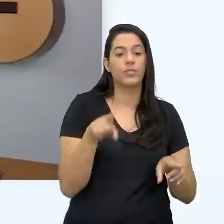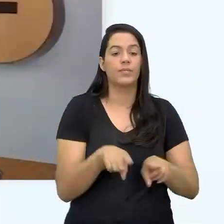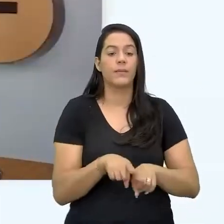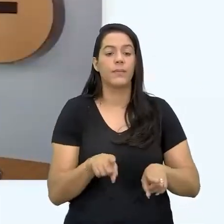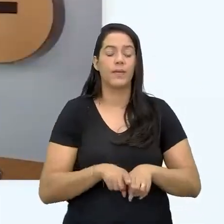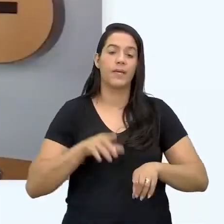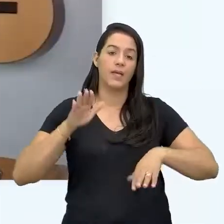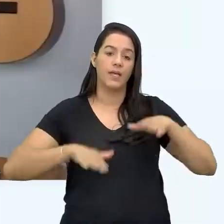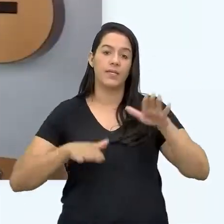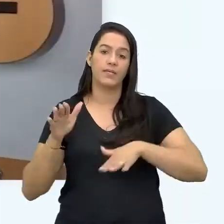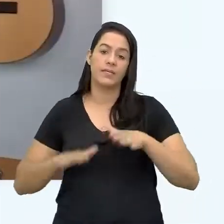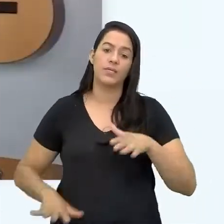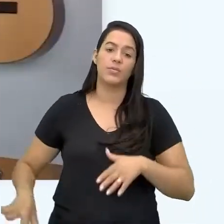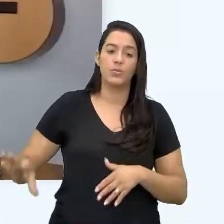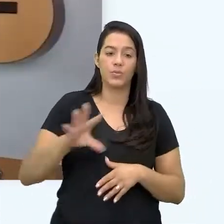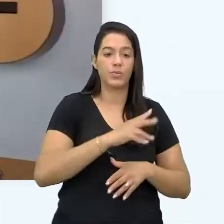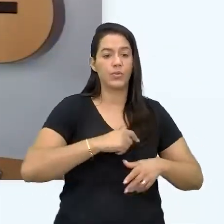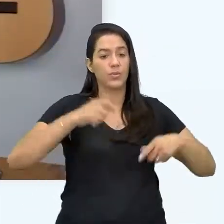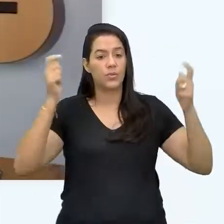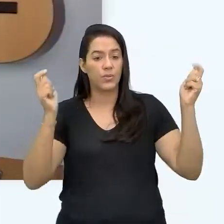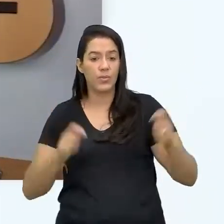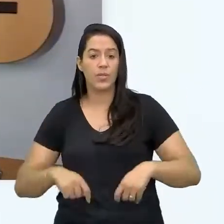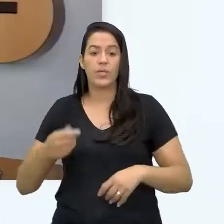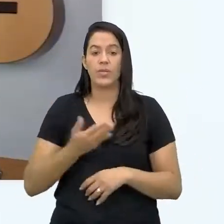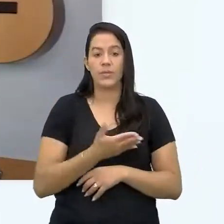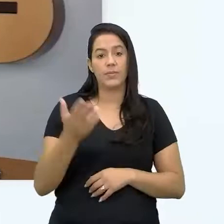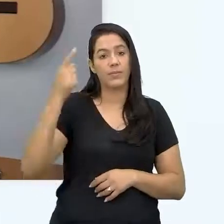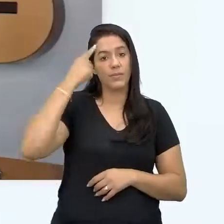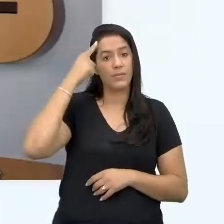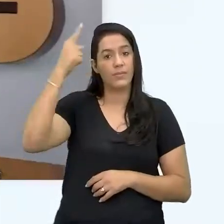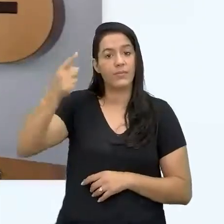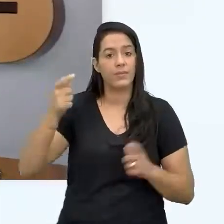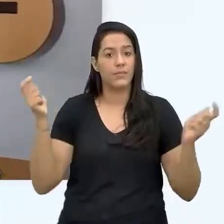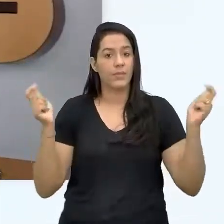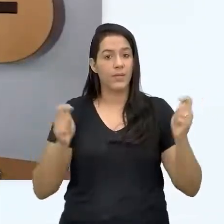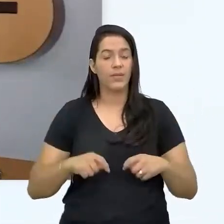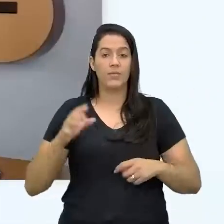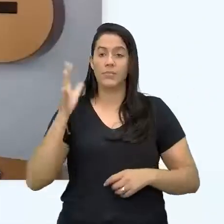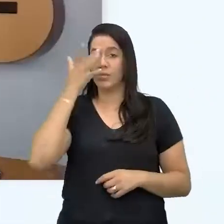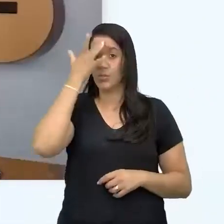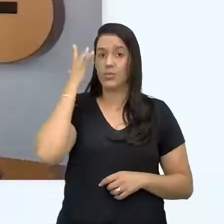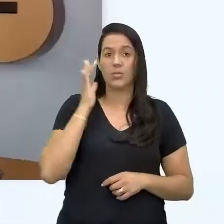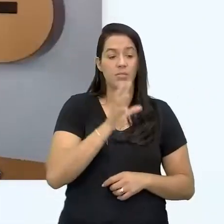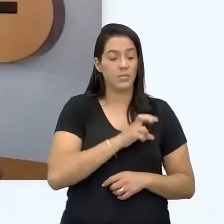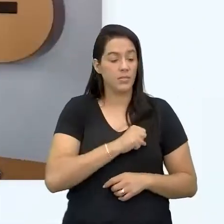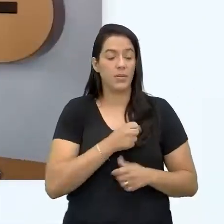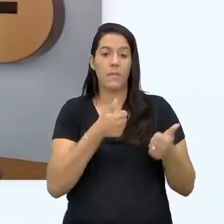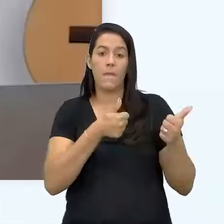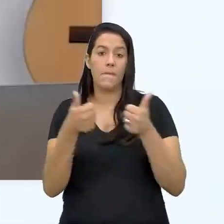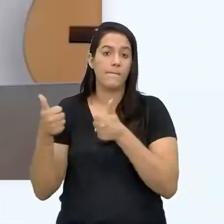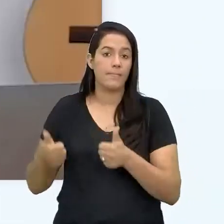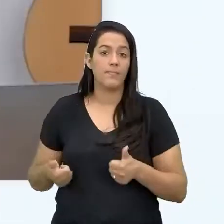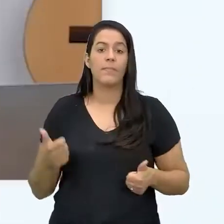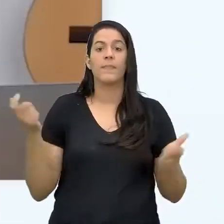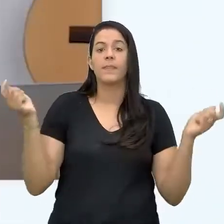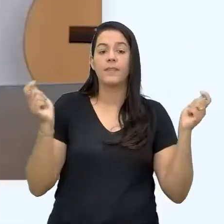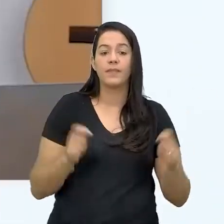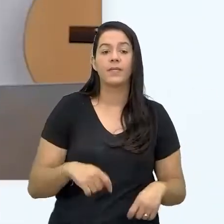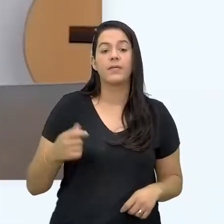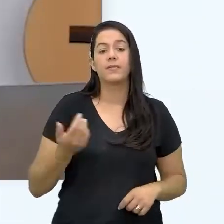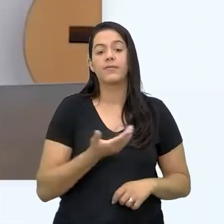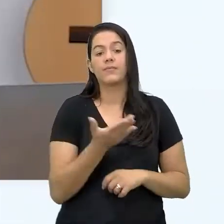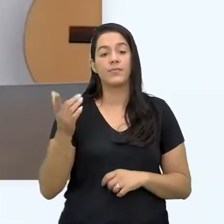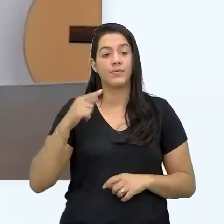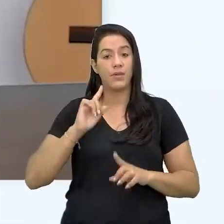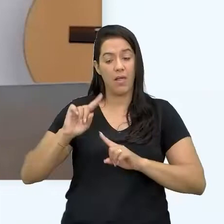repente, seu branding é todo focado em você ser uma pessoa absolutamente espontânea. As pessoas amam isso e dá super certo. Ó, vamos lá. De repente, você